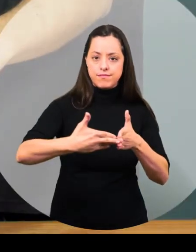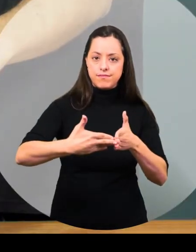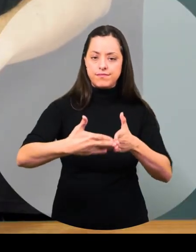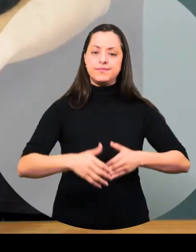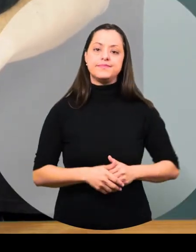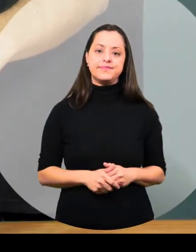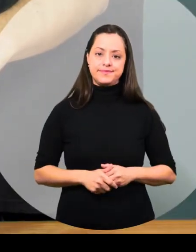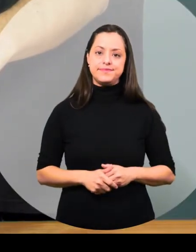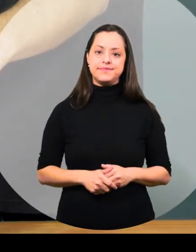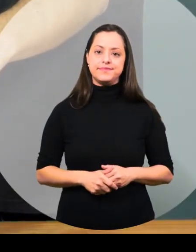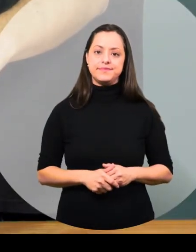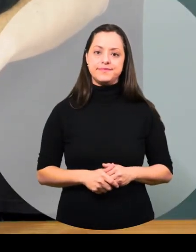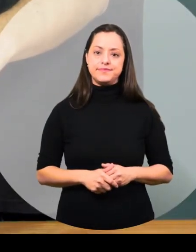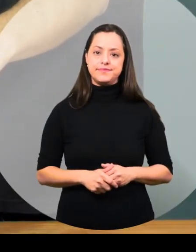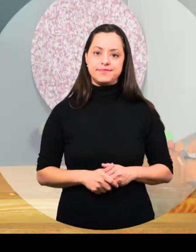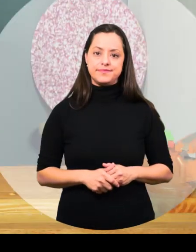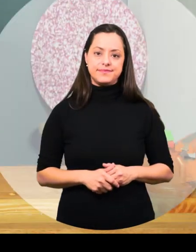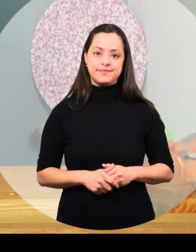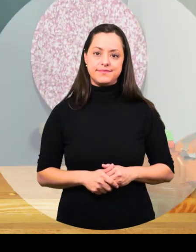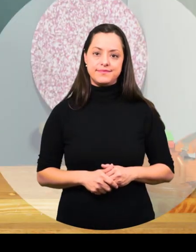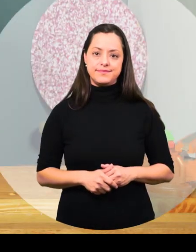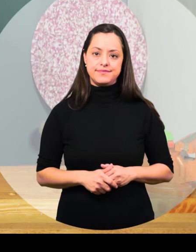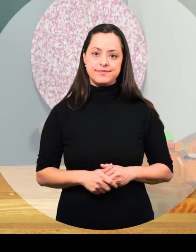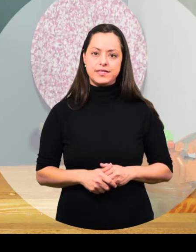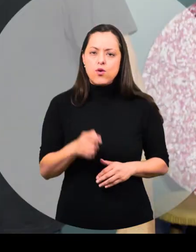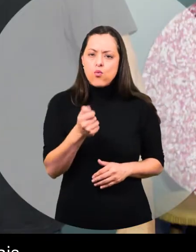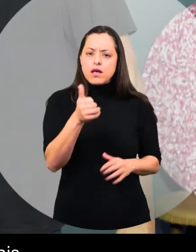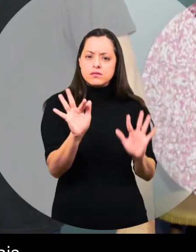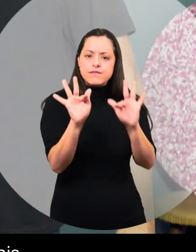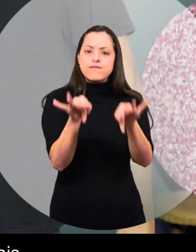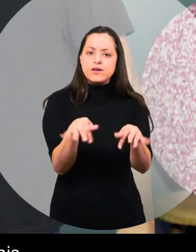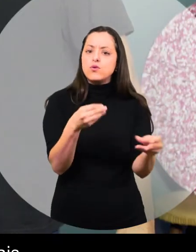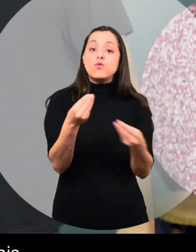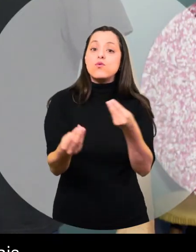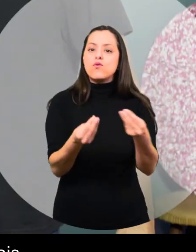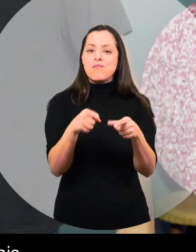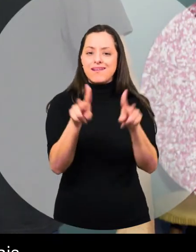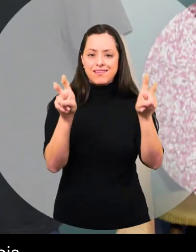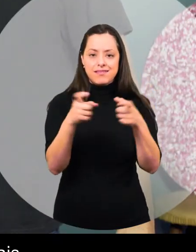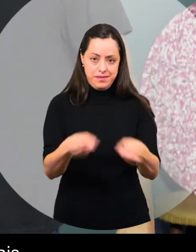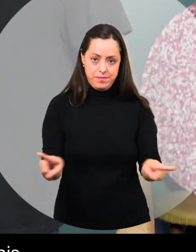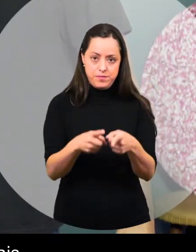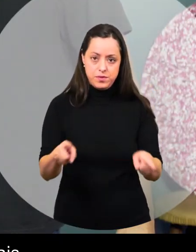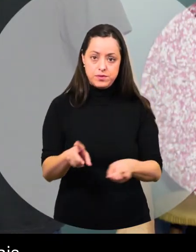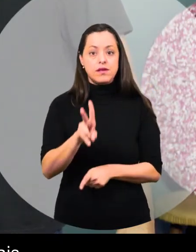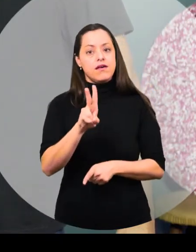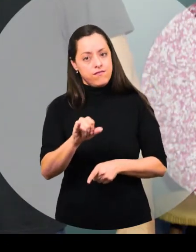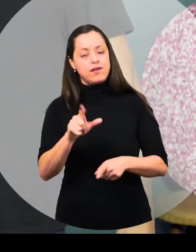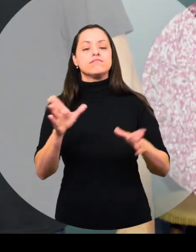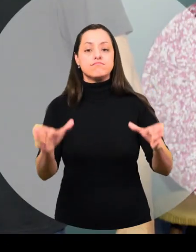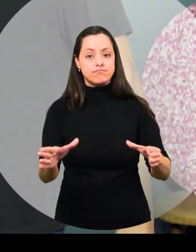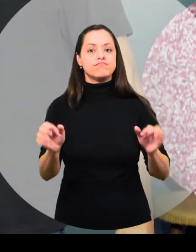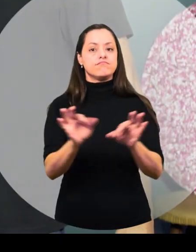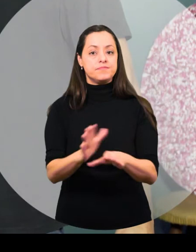Lara, passa cola instantânea na parte interna da caixa. Agora, para finalizar a caixa de instrumentos musicais, a